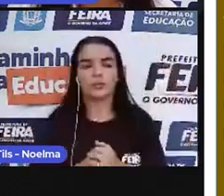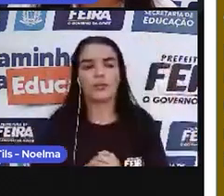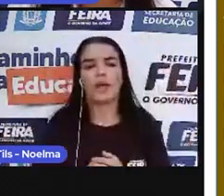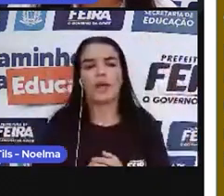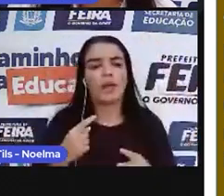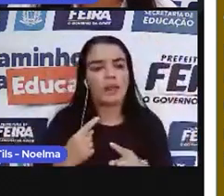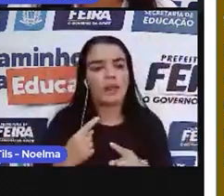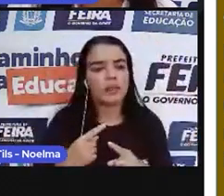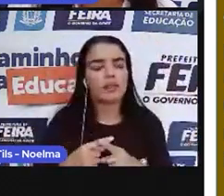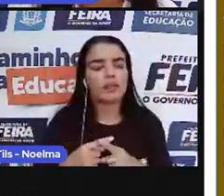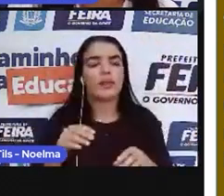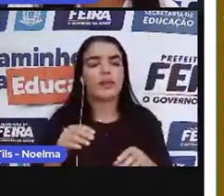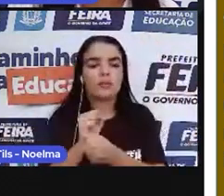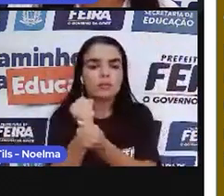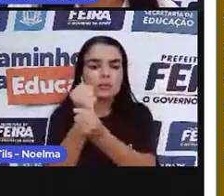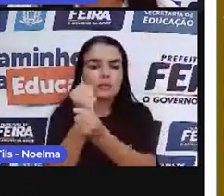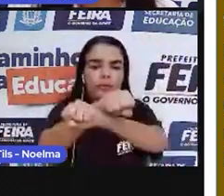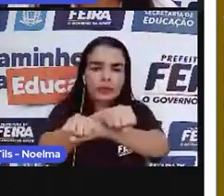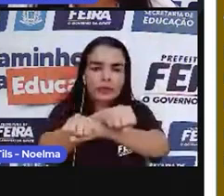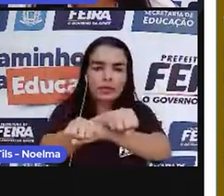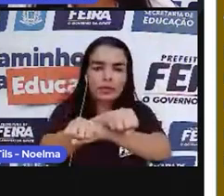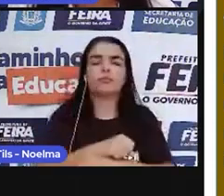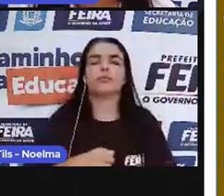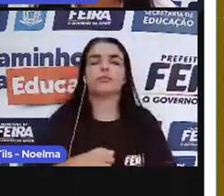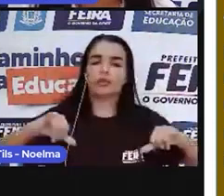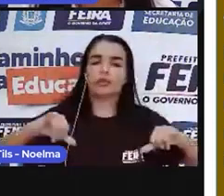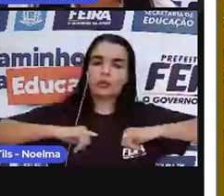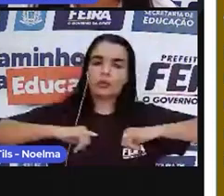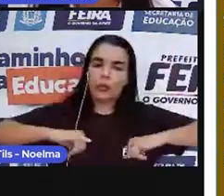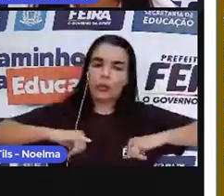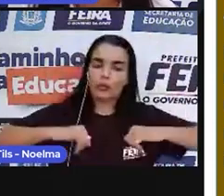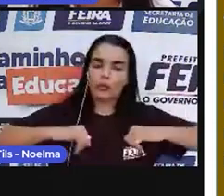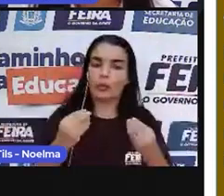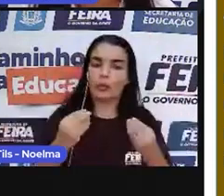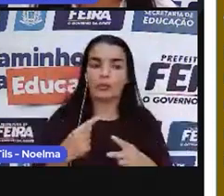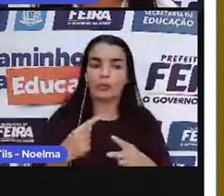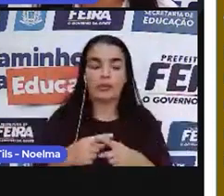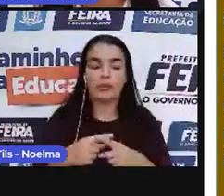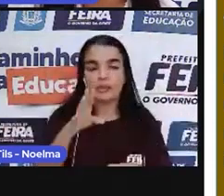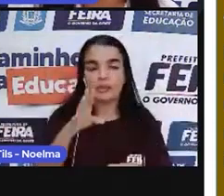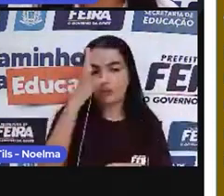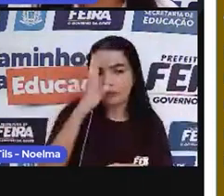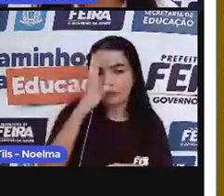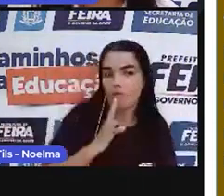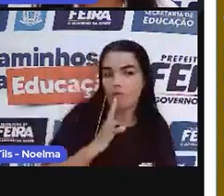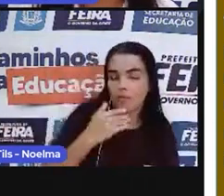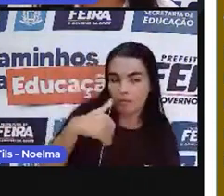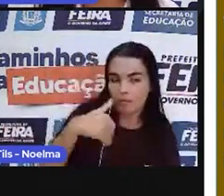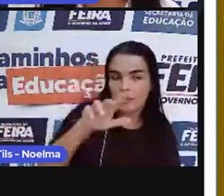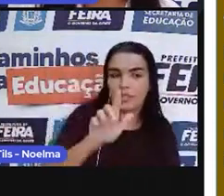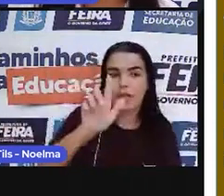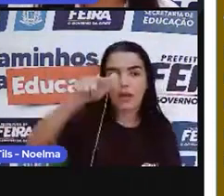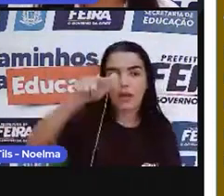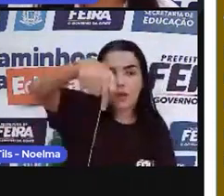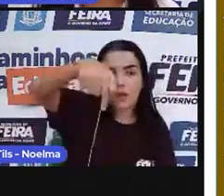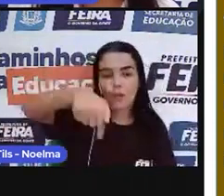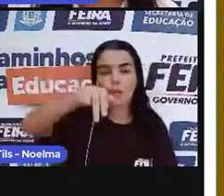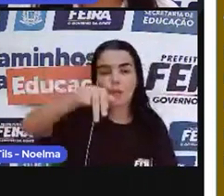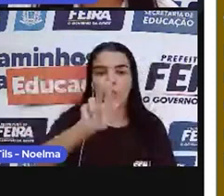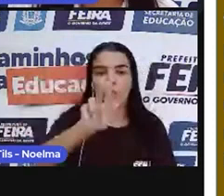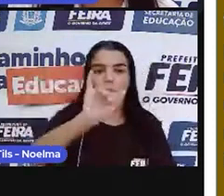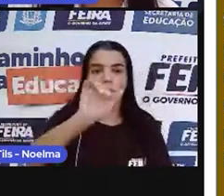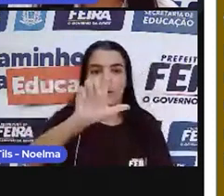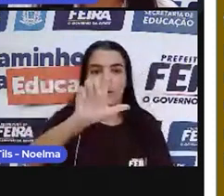mais pra frente vocês vão entender os quilombos, o que que foi os quilombos, né? Que eram locais para onde